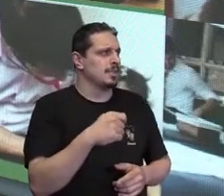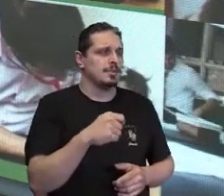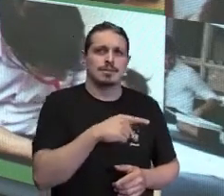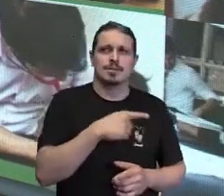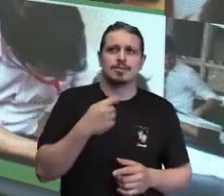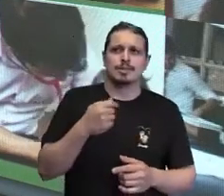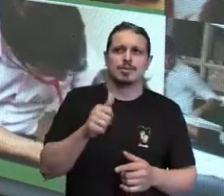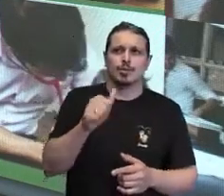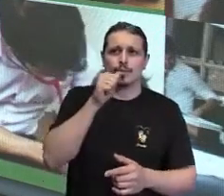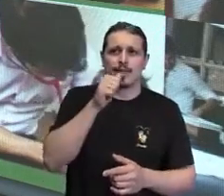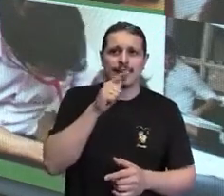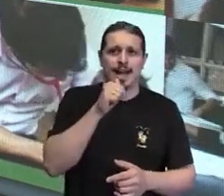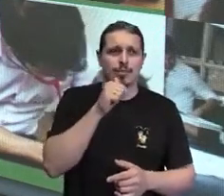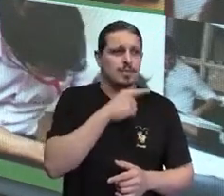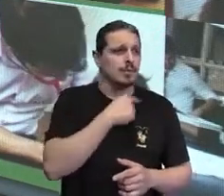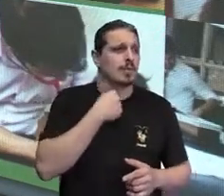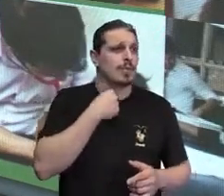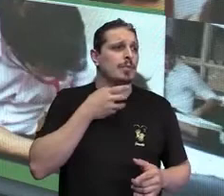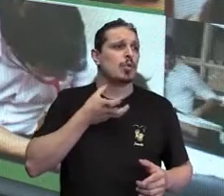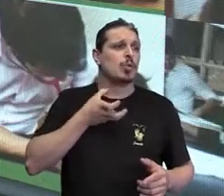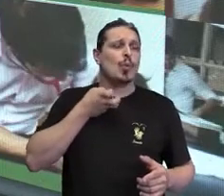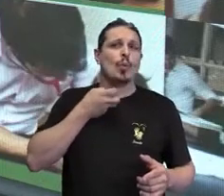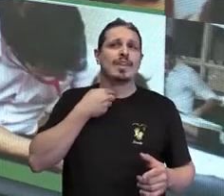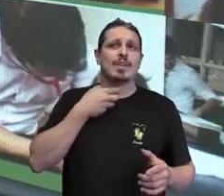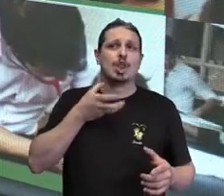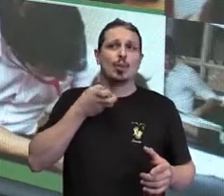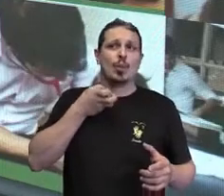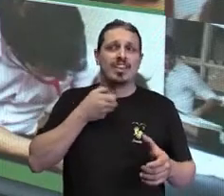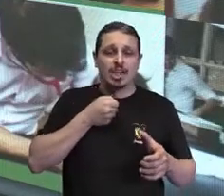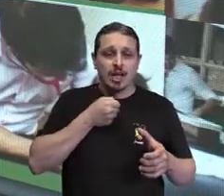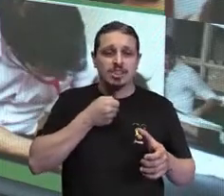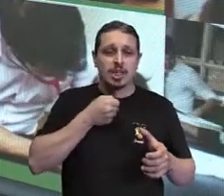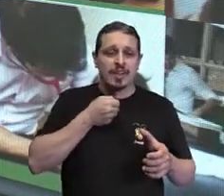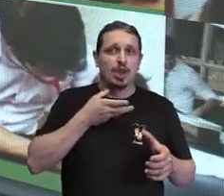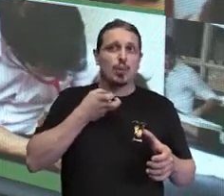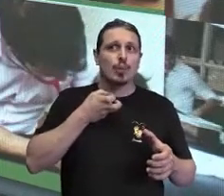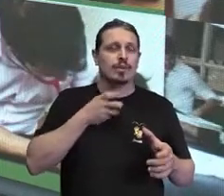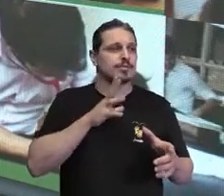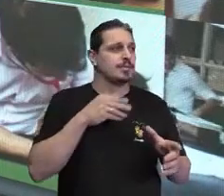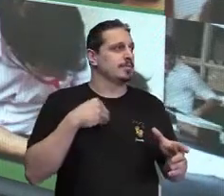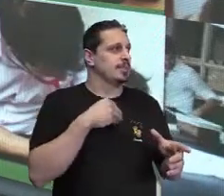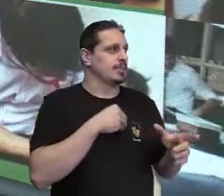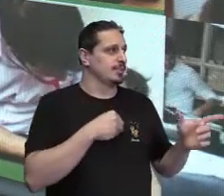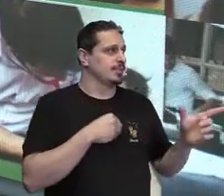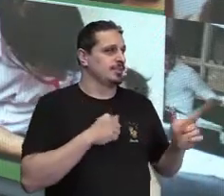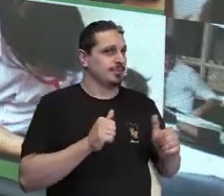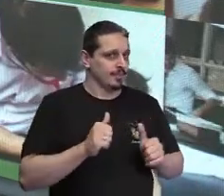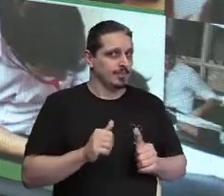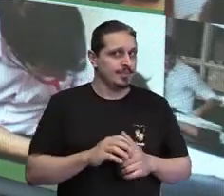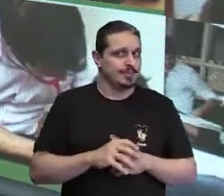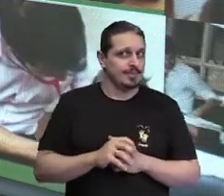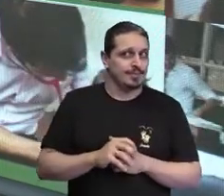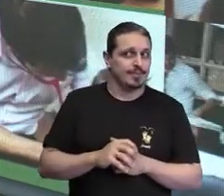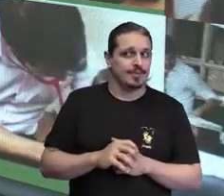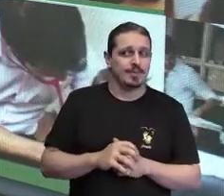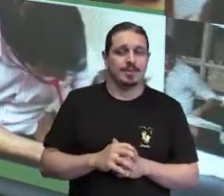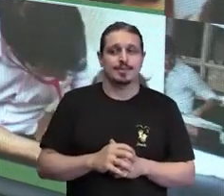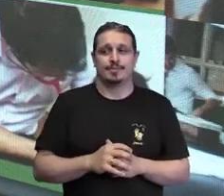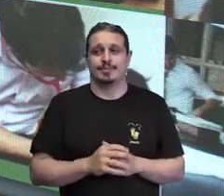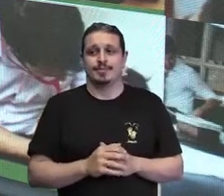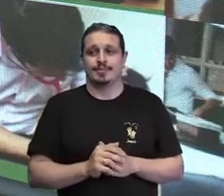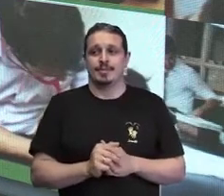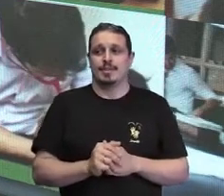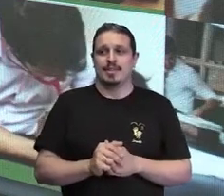Obrigado. O pediatra vê as crianças dele, que ele acompanha, ele já fica com a voz